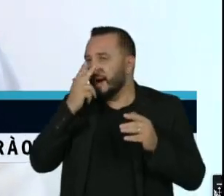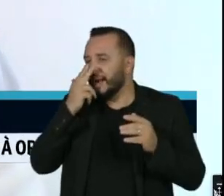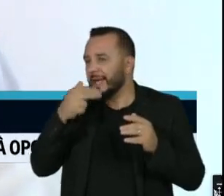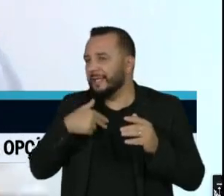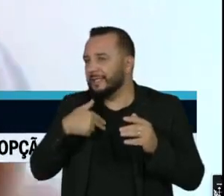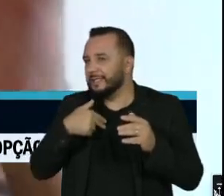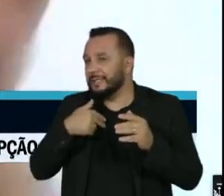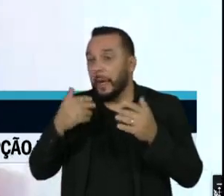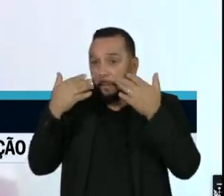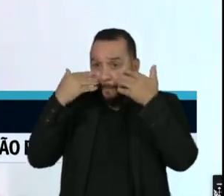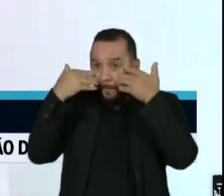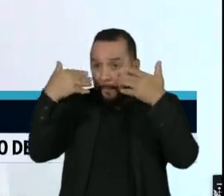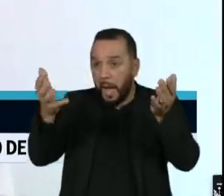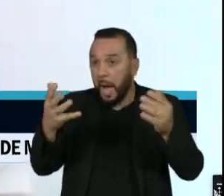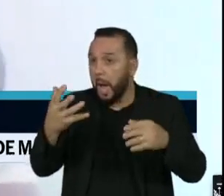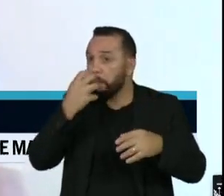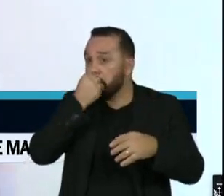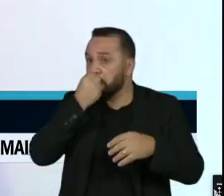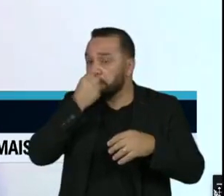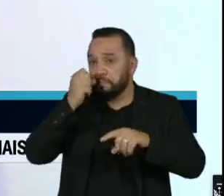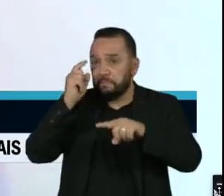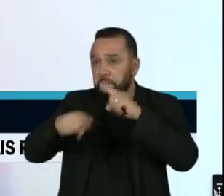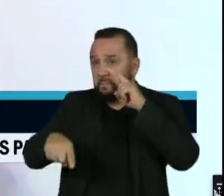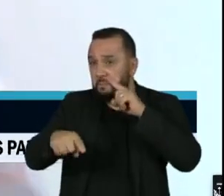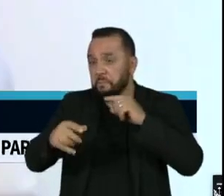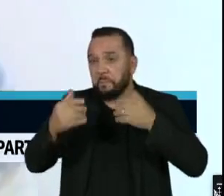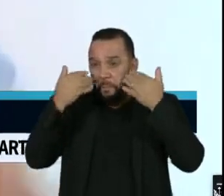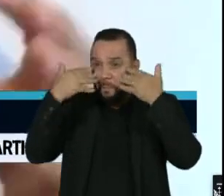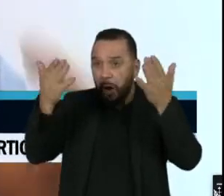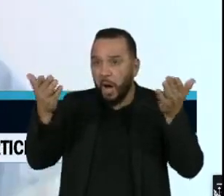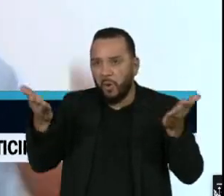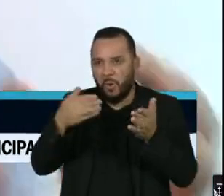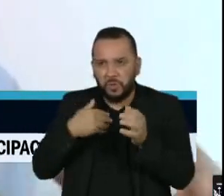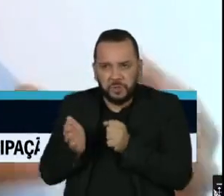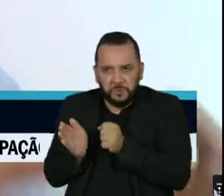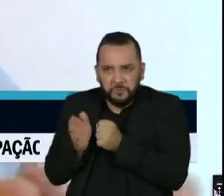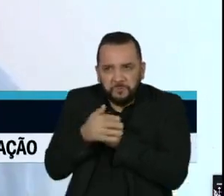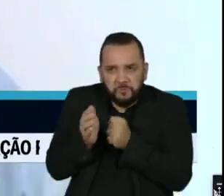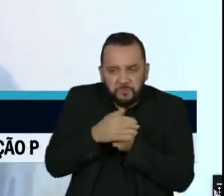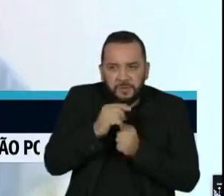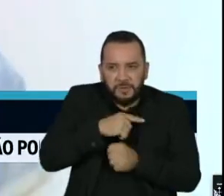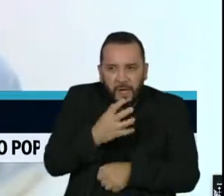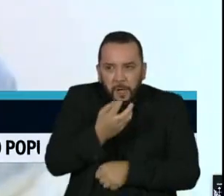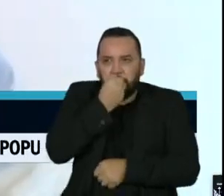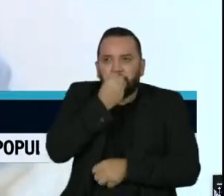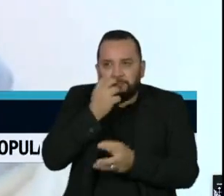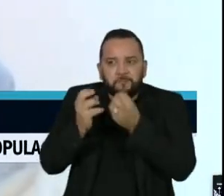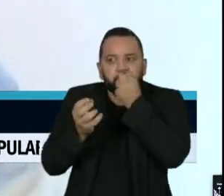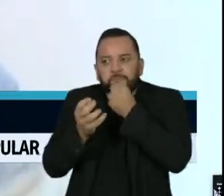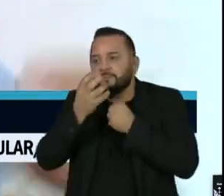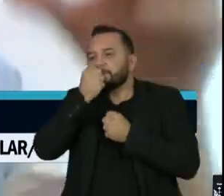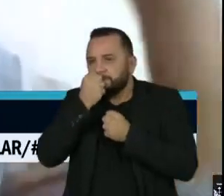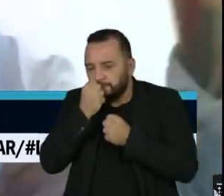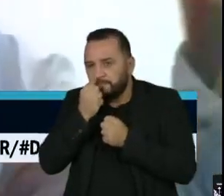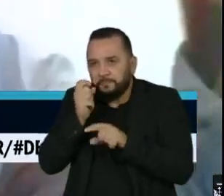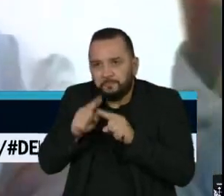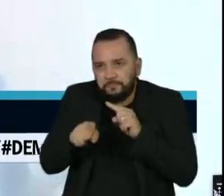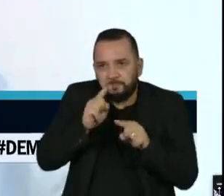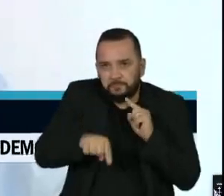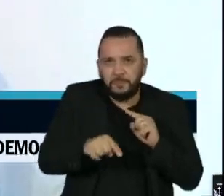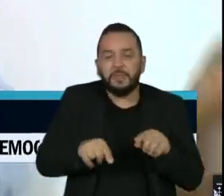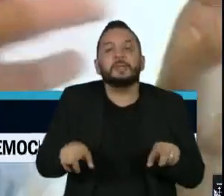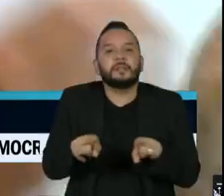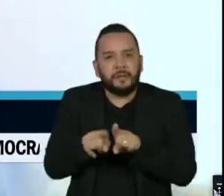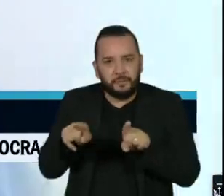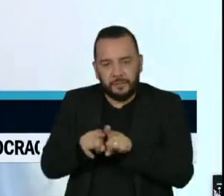velado, travestido de medidas aparentemente ilegais e também um cenário muito sério de desmonte